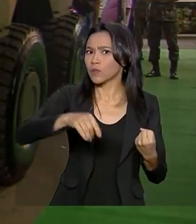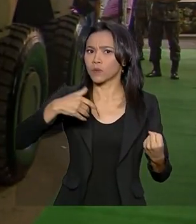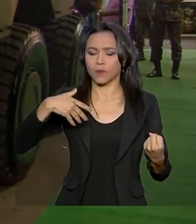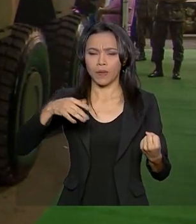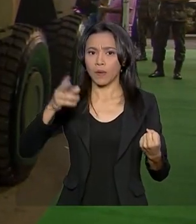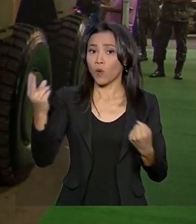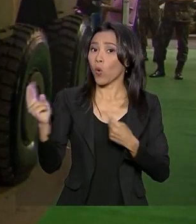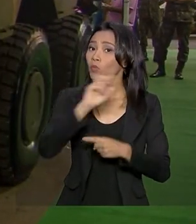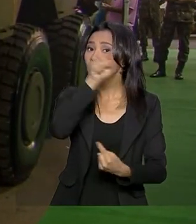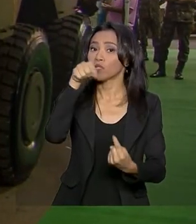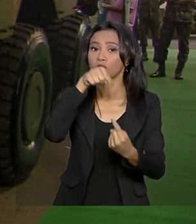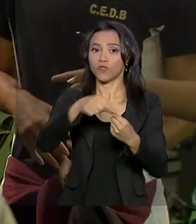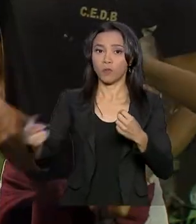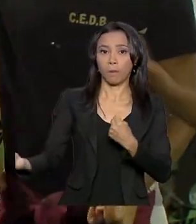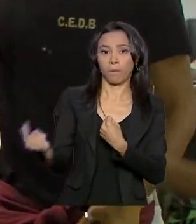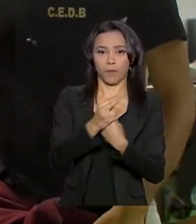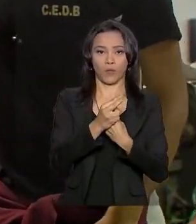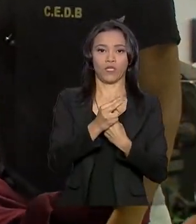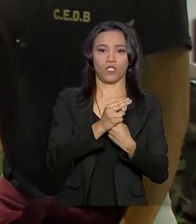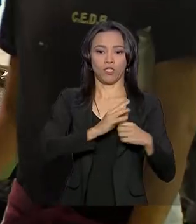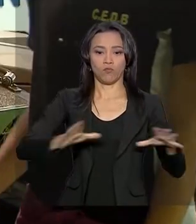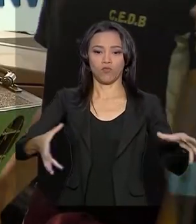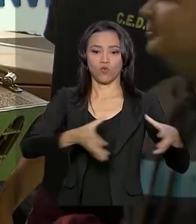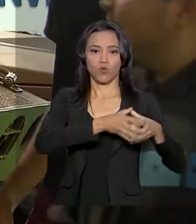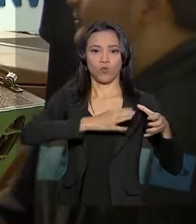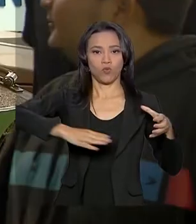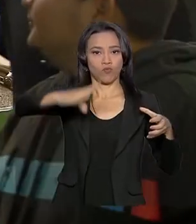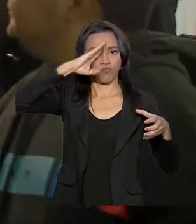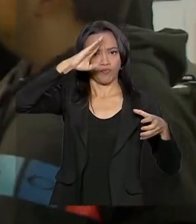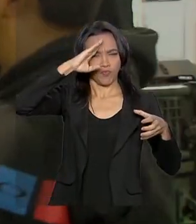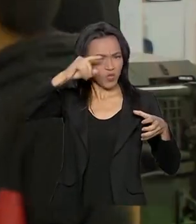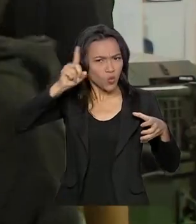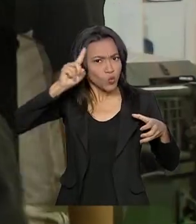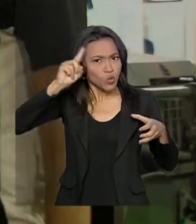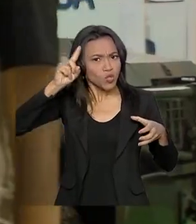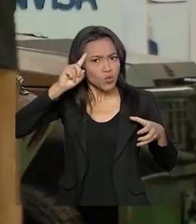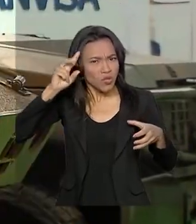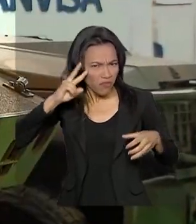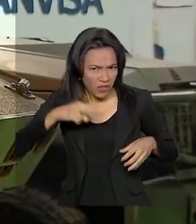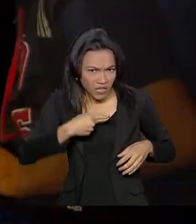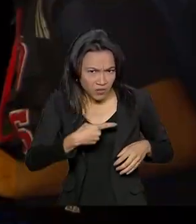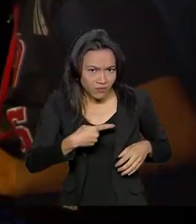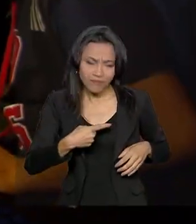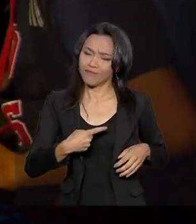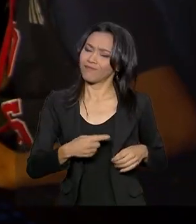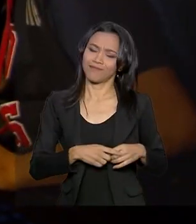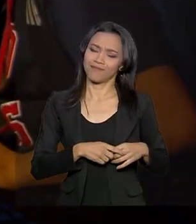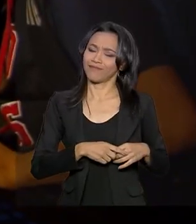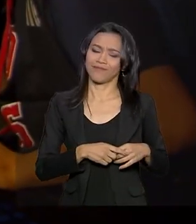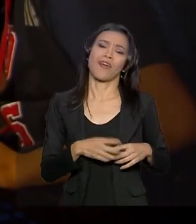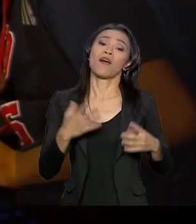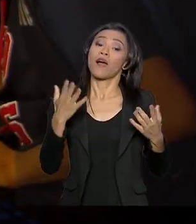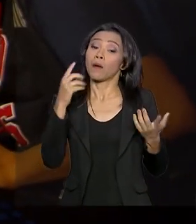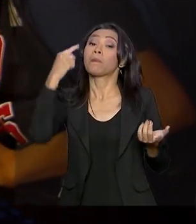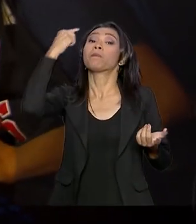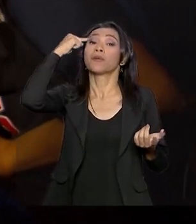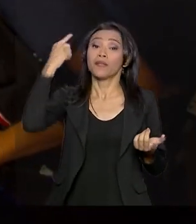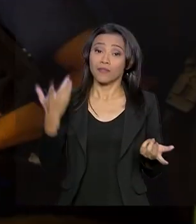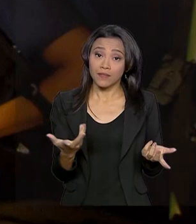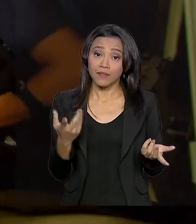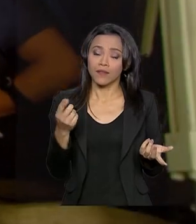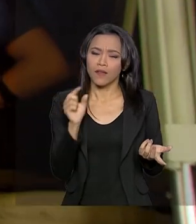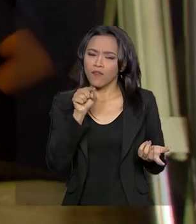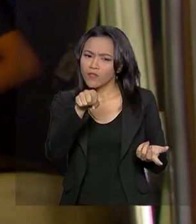para proteção da tropa. Por isso, não é todo dia que a gente vê um andando por aí. Agora, imagine só